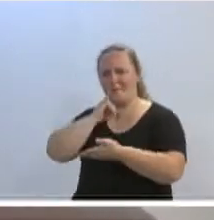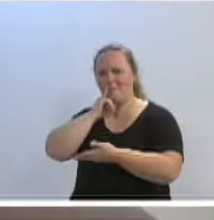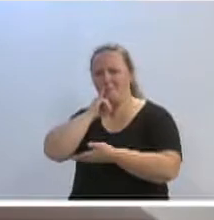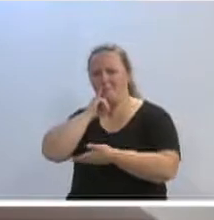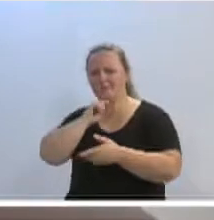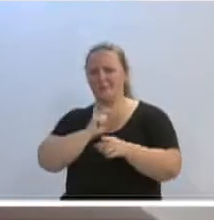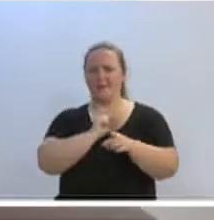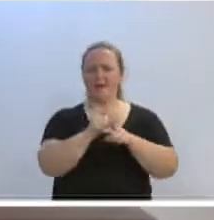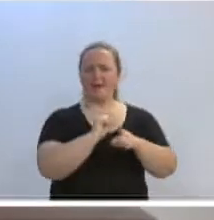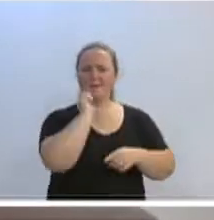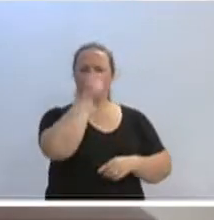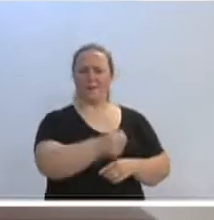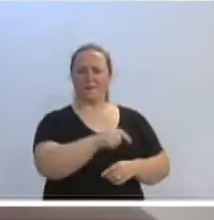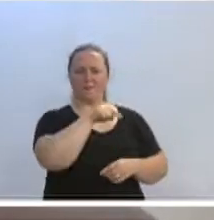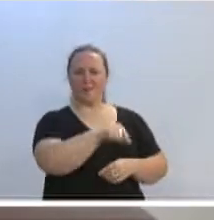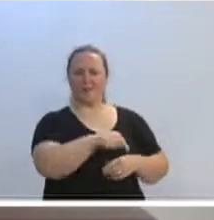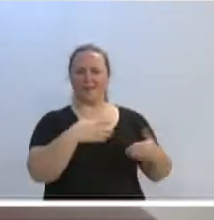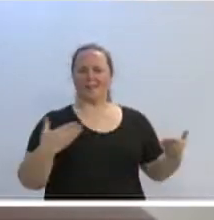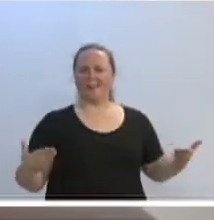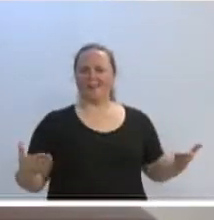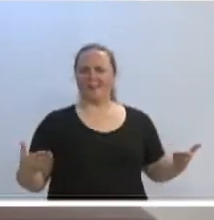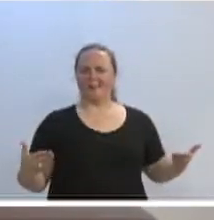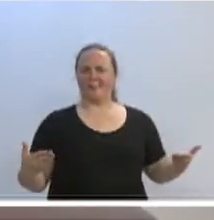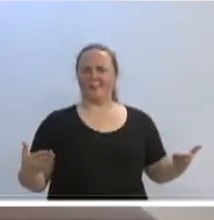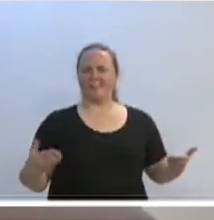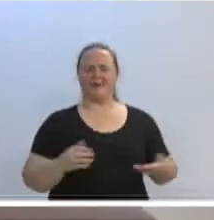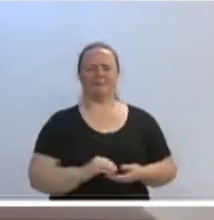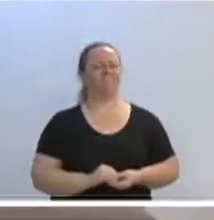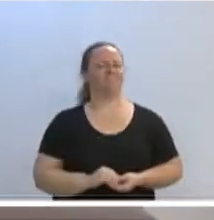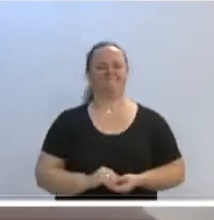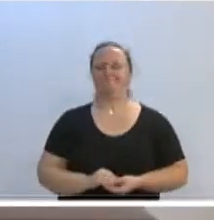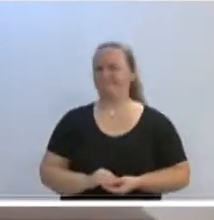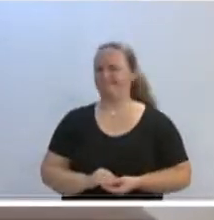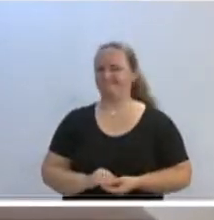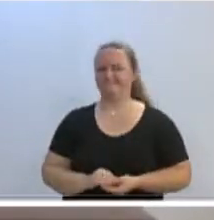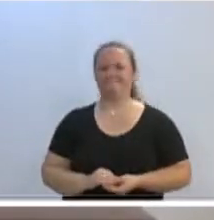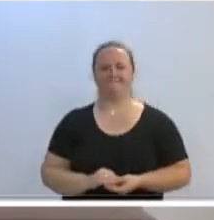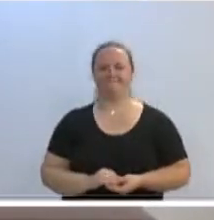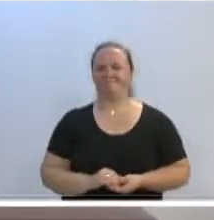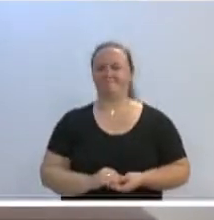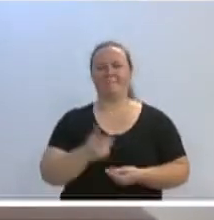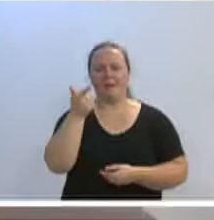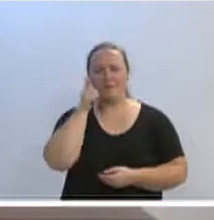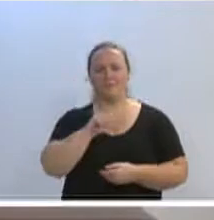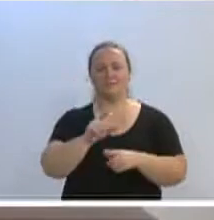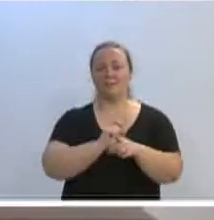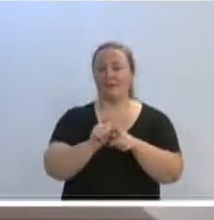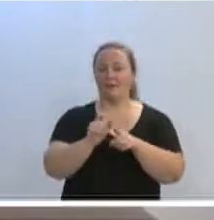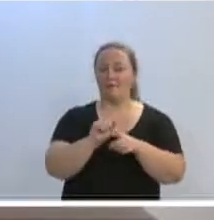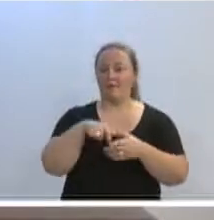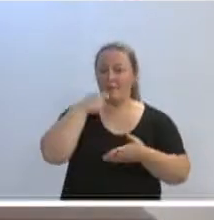os trabalhadores estão pagando impostos para a gente pagar aluguel, para a gente pagar aluguel,